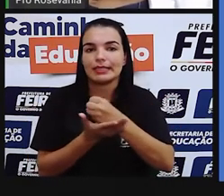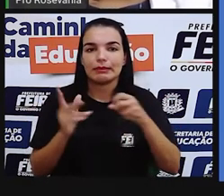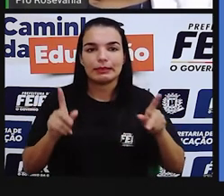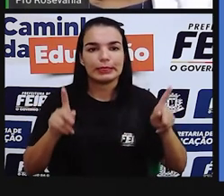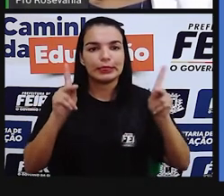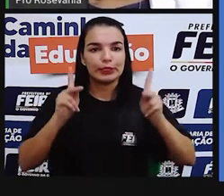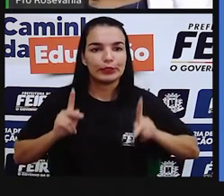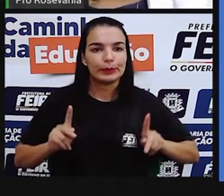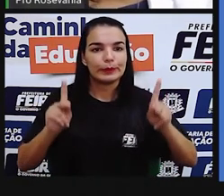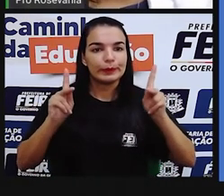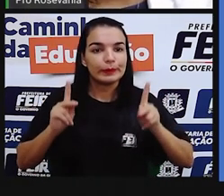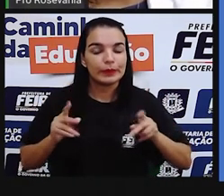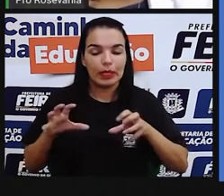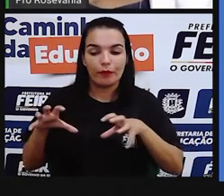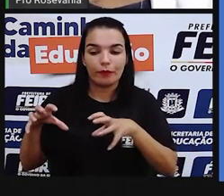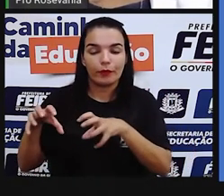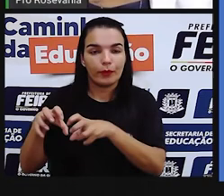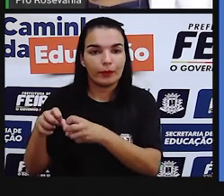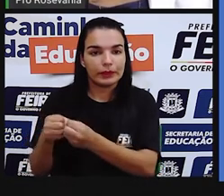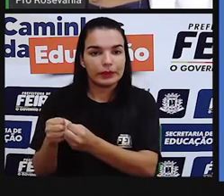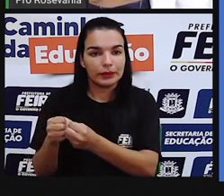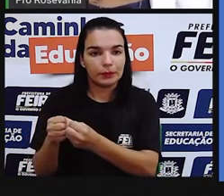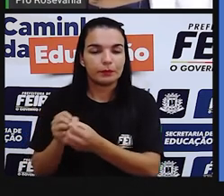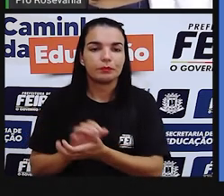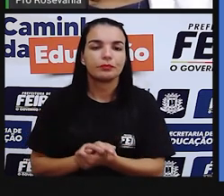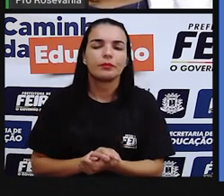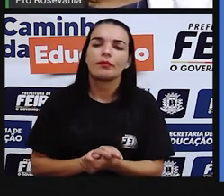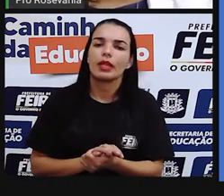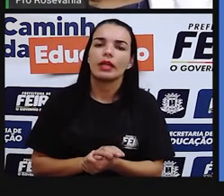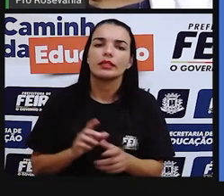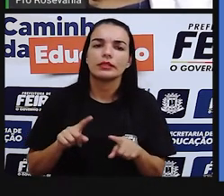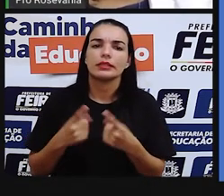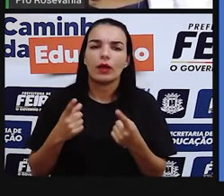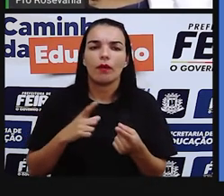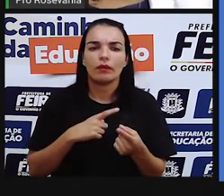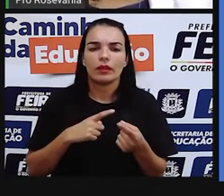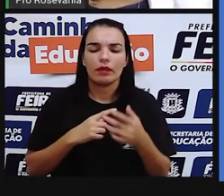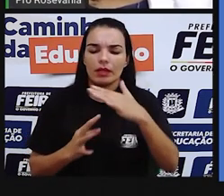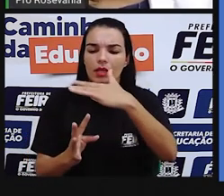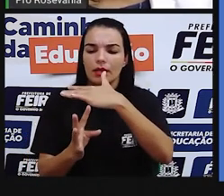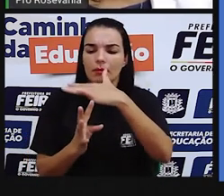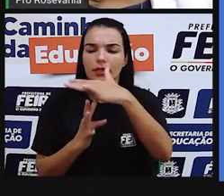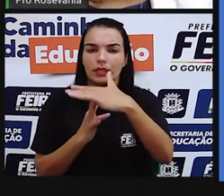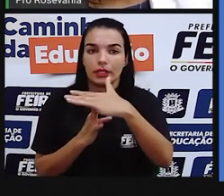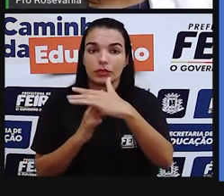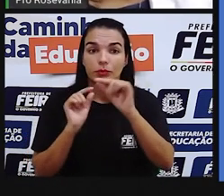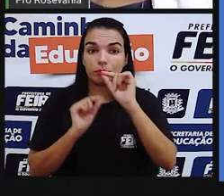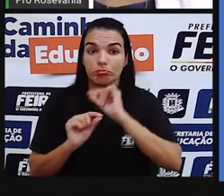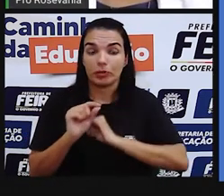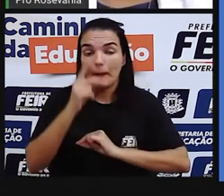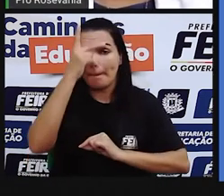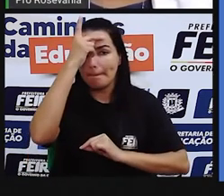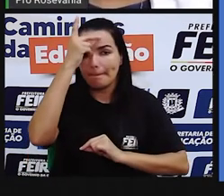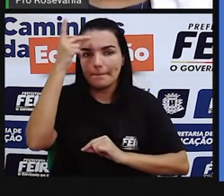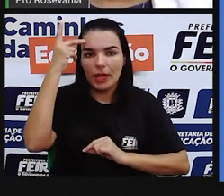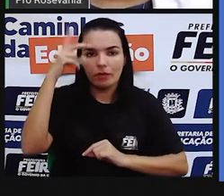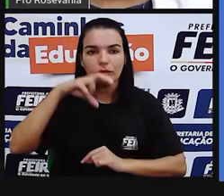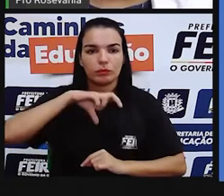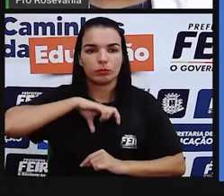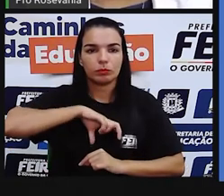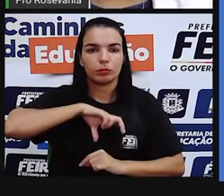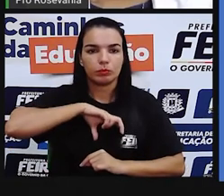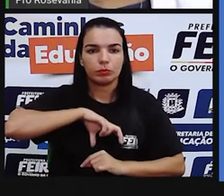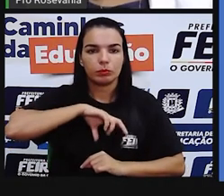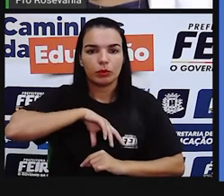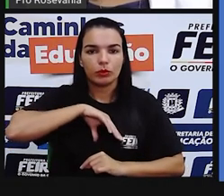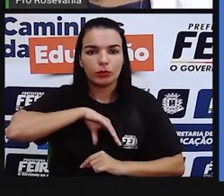e outros imigrantes, né? Os povos portugueses que as pessoas não sabem eles chegaram aqui do período